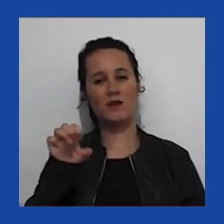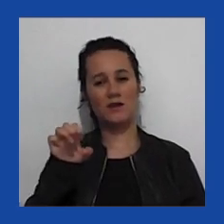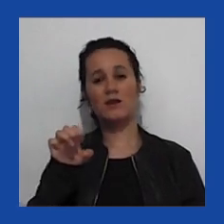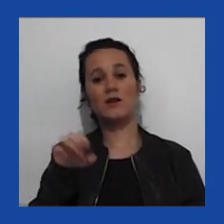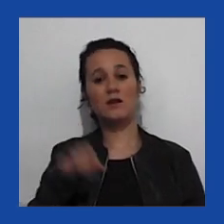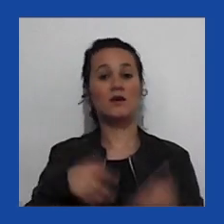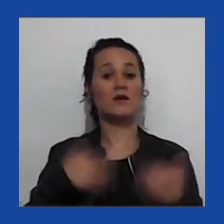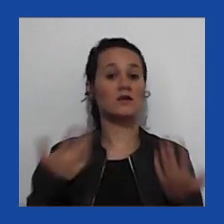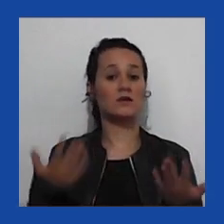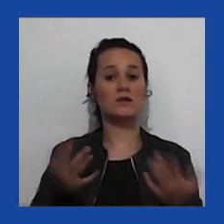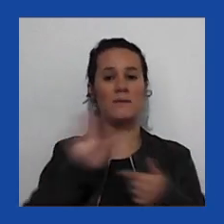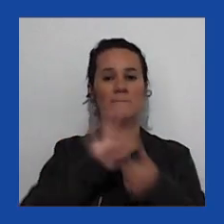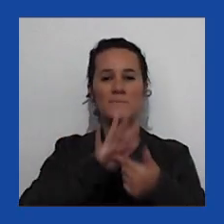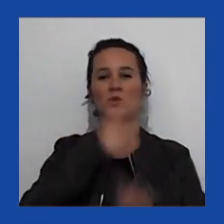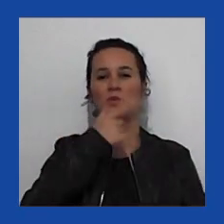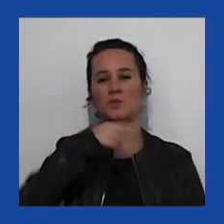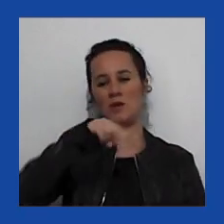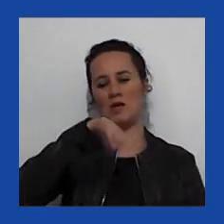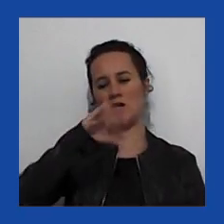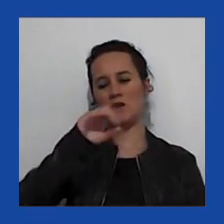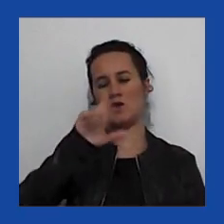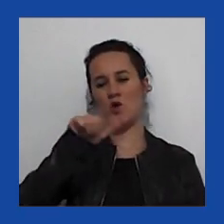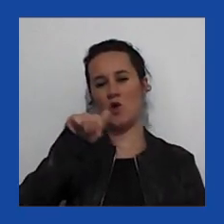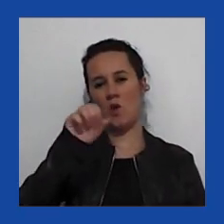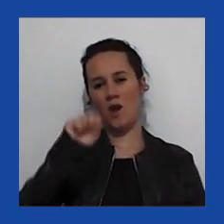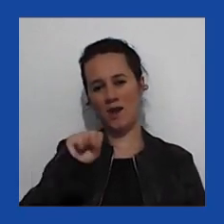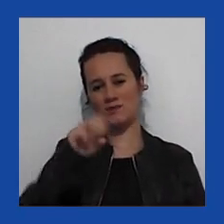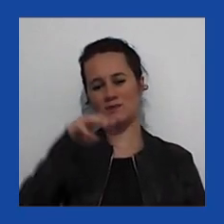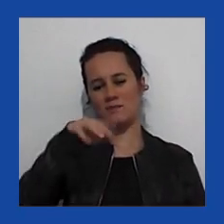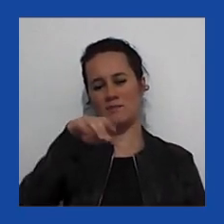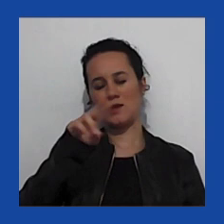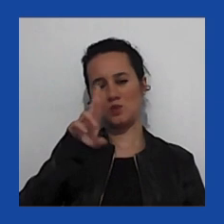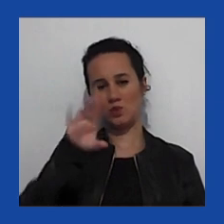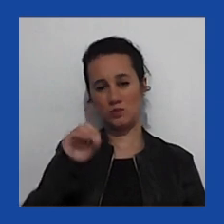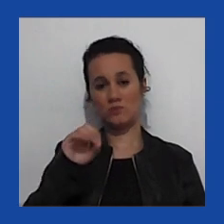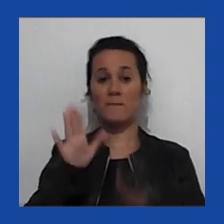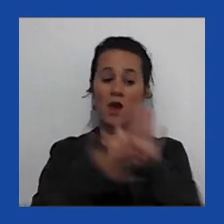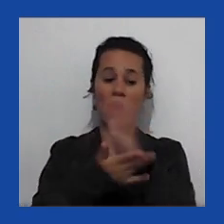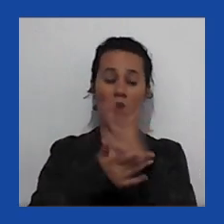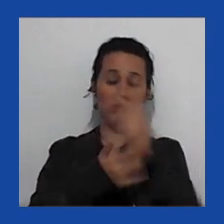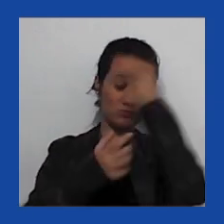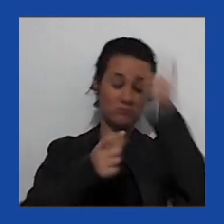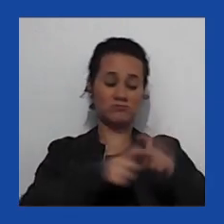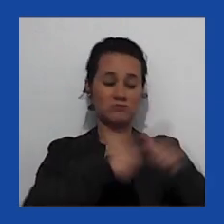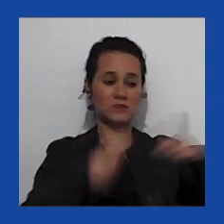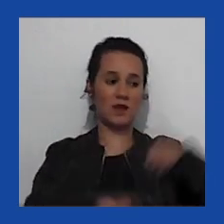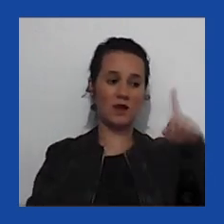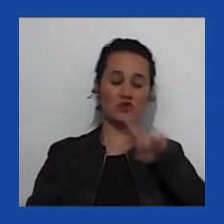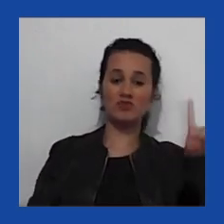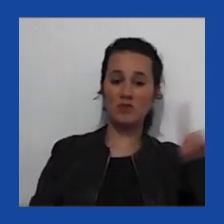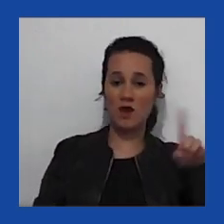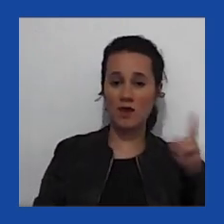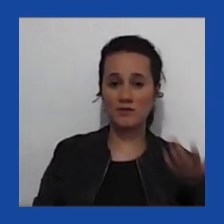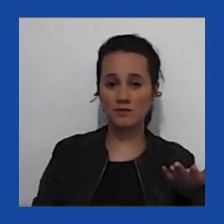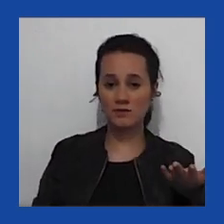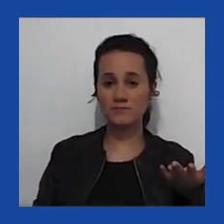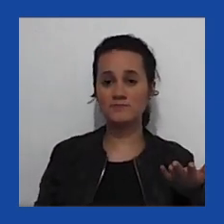Nicolás Maduro, de Venezuela, mas muitos são de direita. Se podemos passar para o próximo slide,